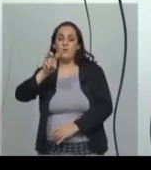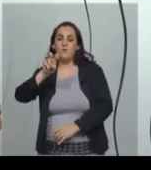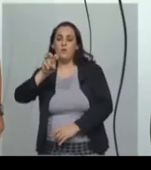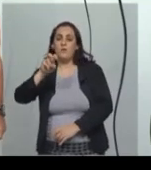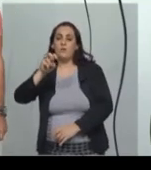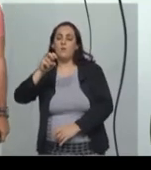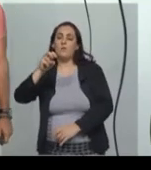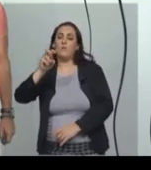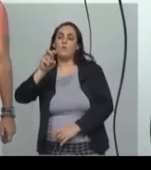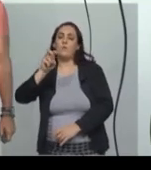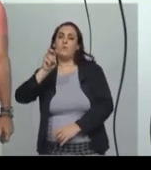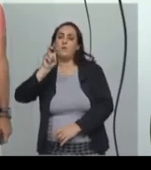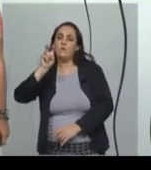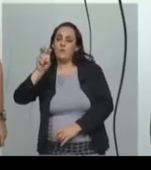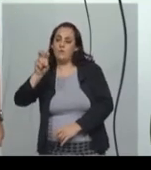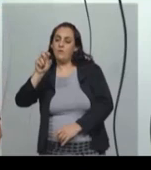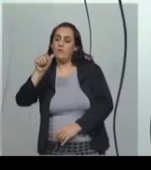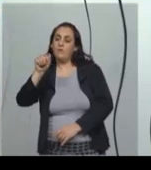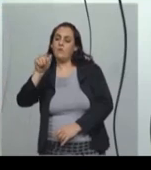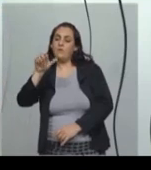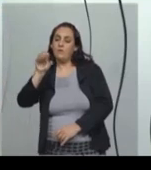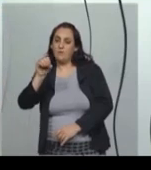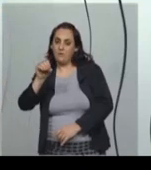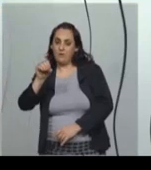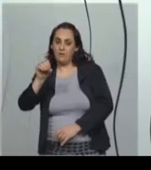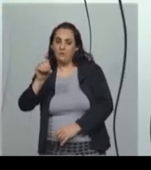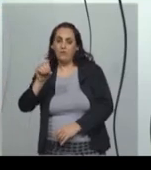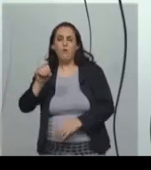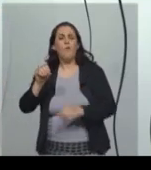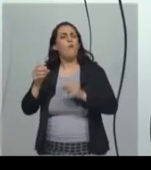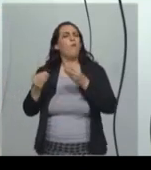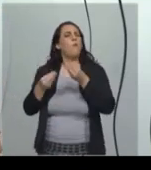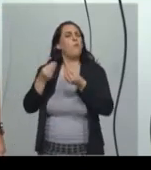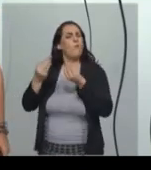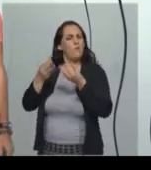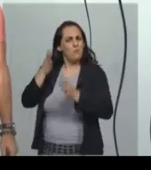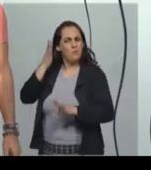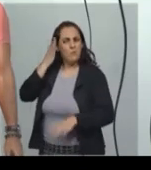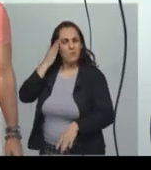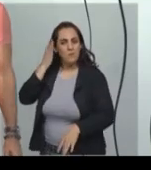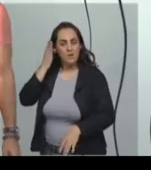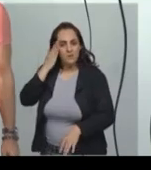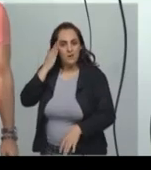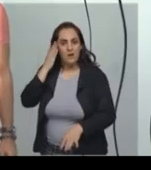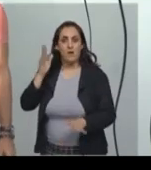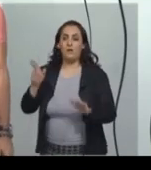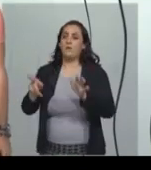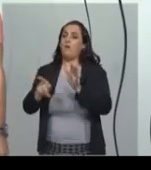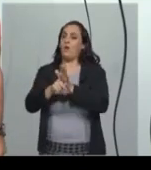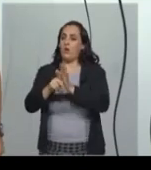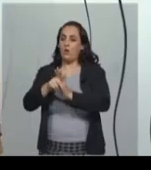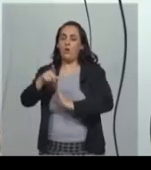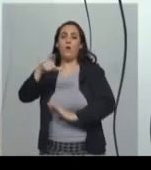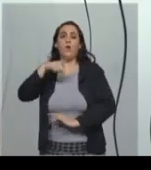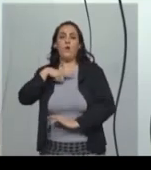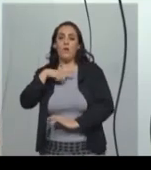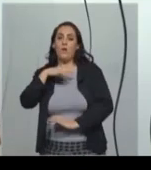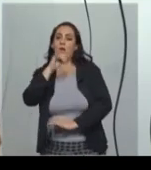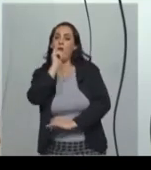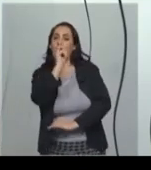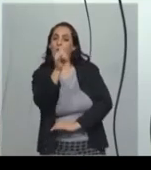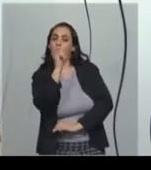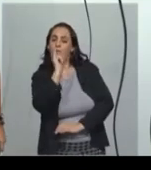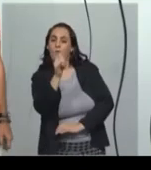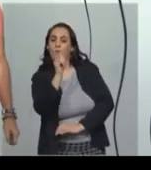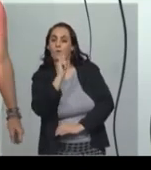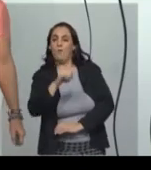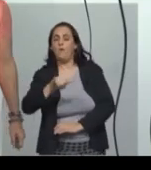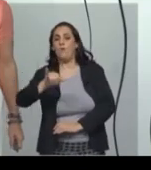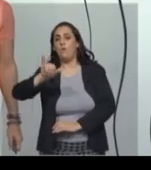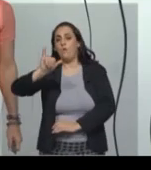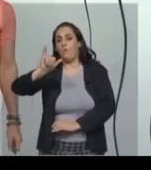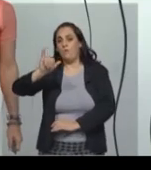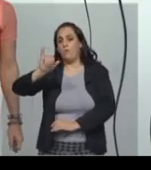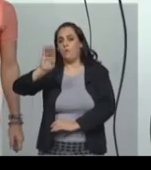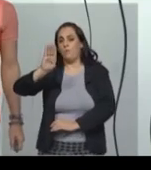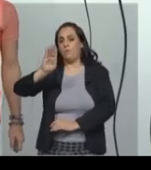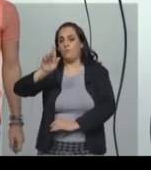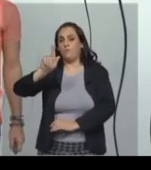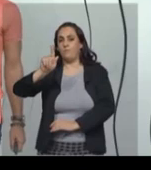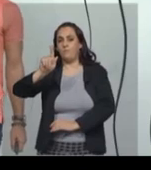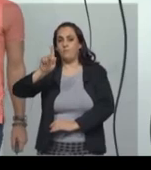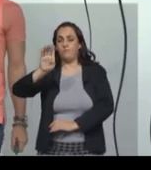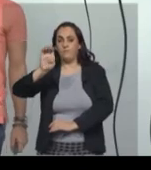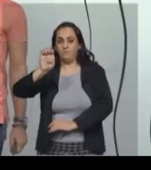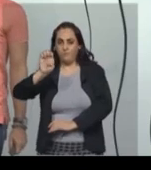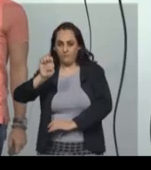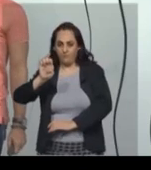vem do IBGE de 2019 e a gente acha também na Wikipedia, no acesso de 13